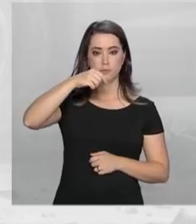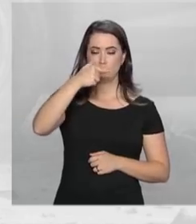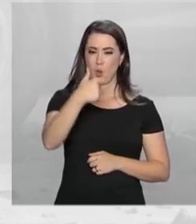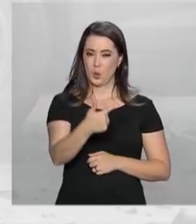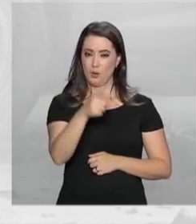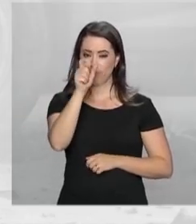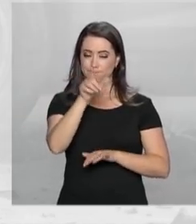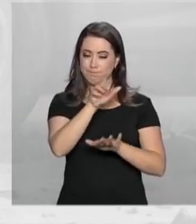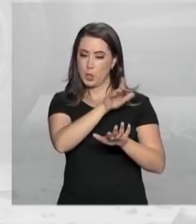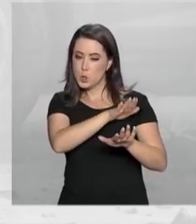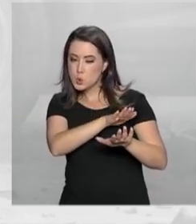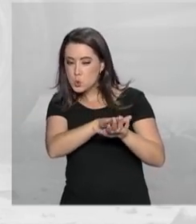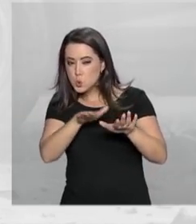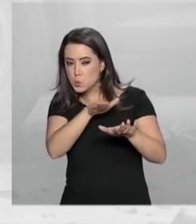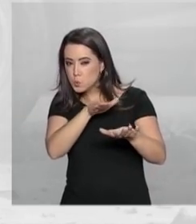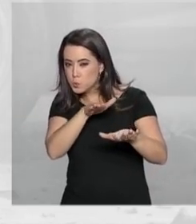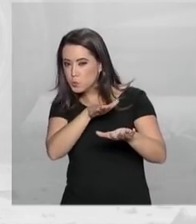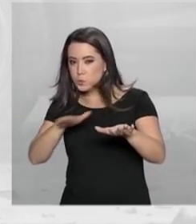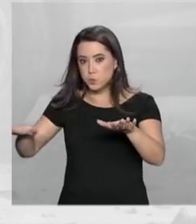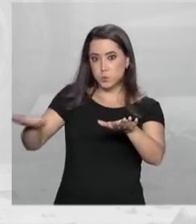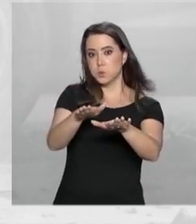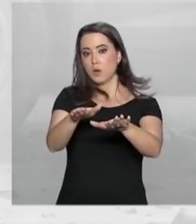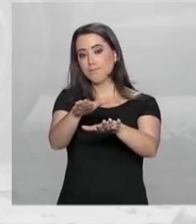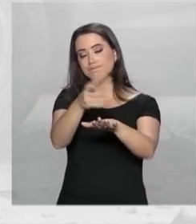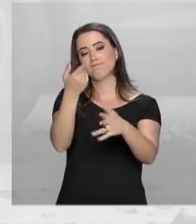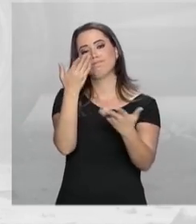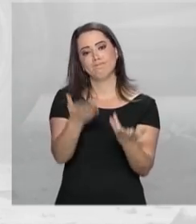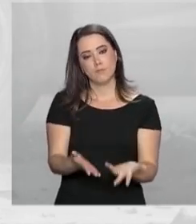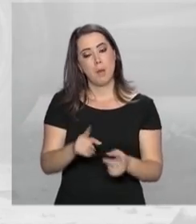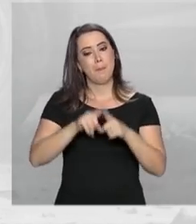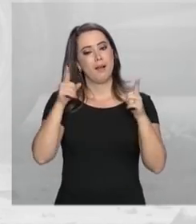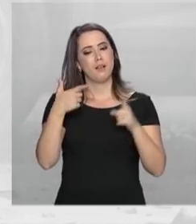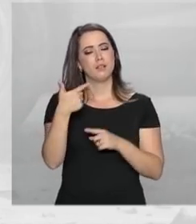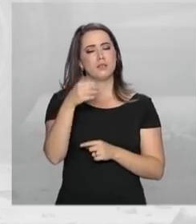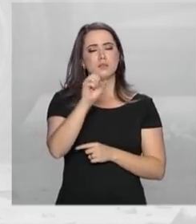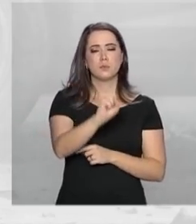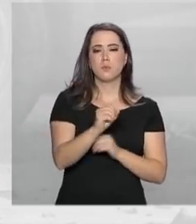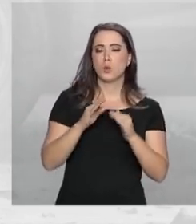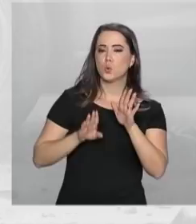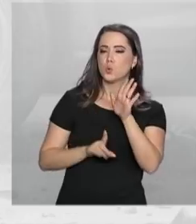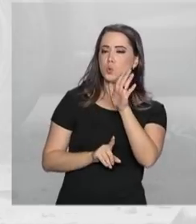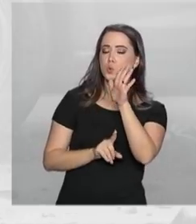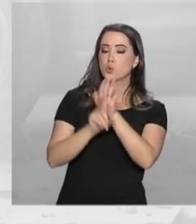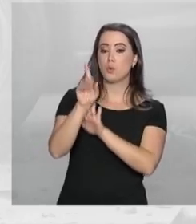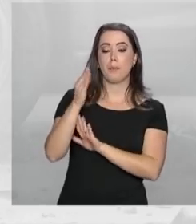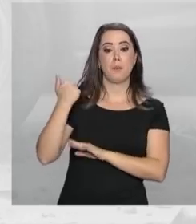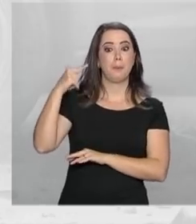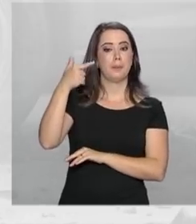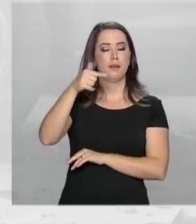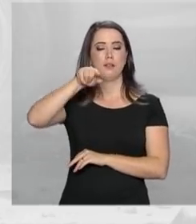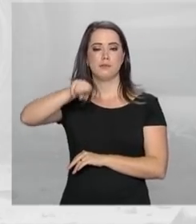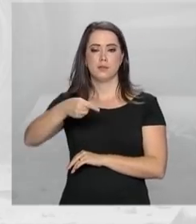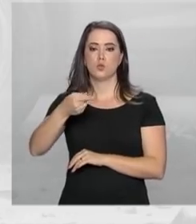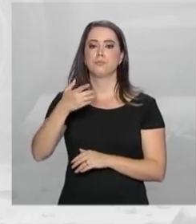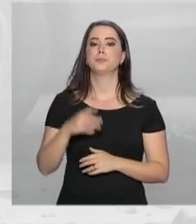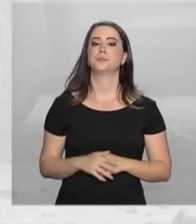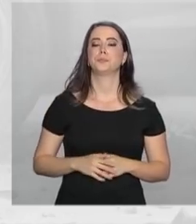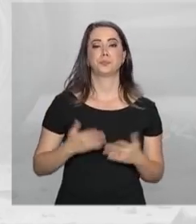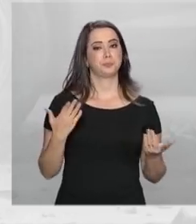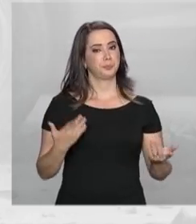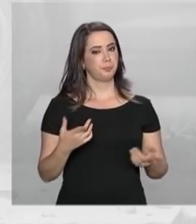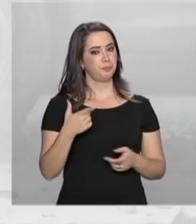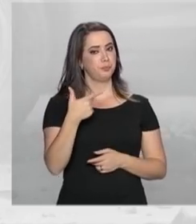ultrapassagens irregulares. Já em 2018, este número subiu para mais de 7 mil. Em